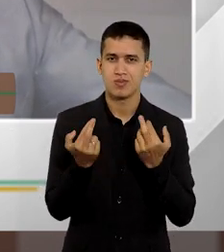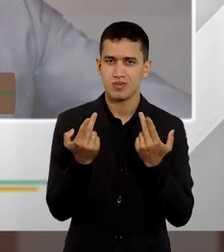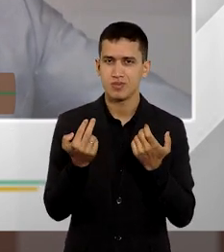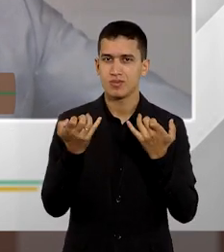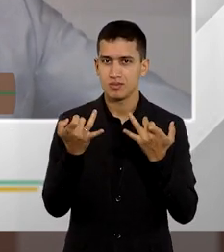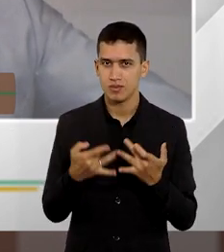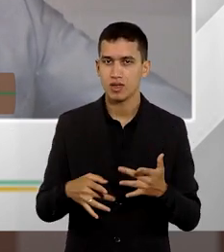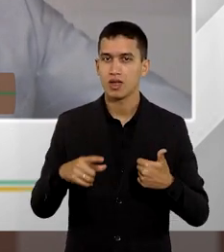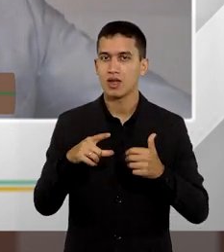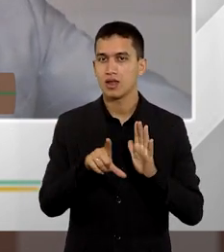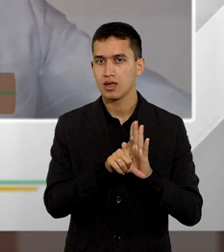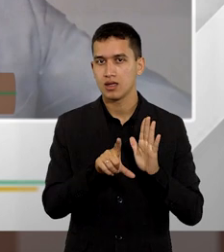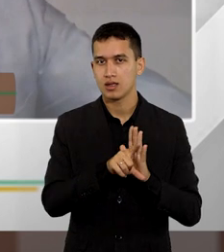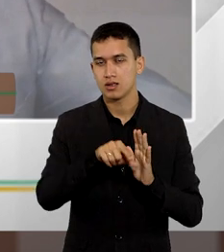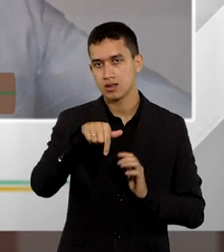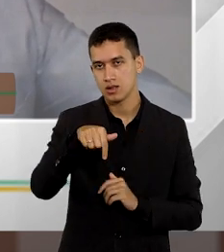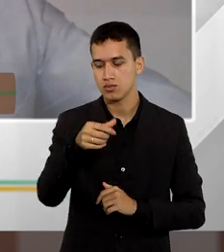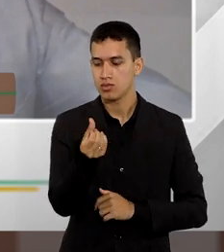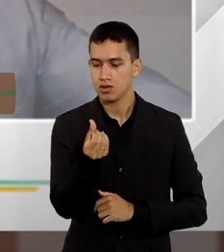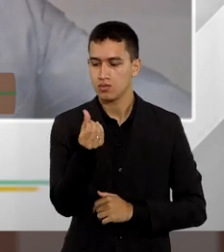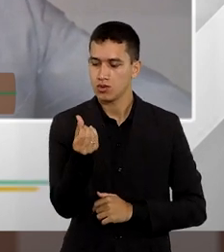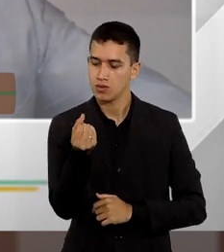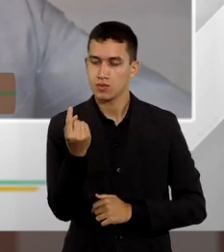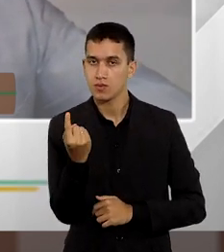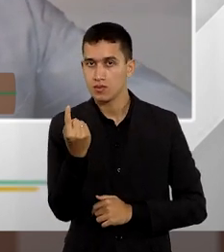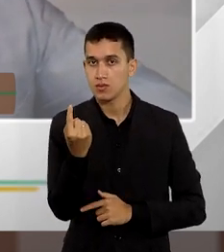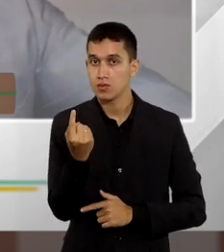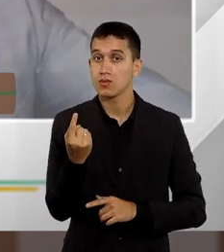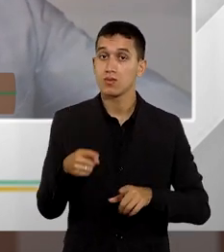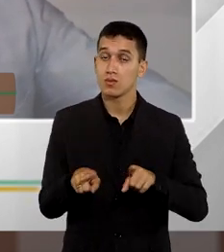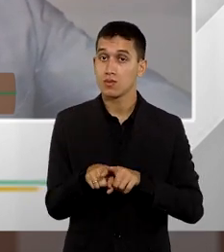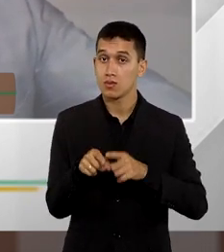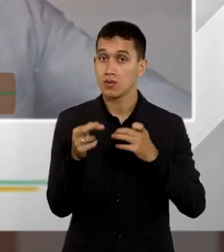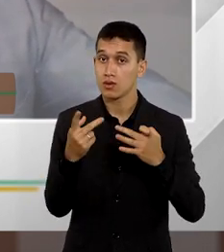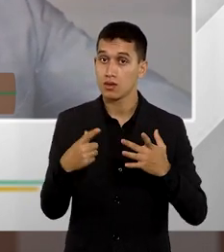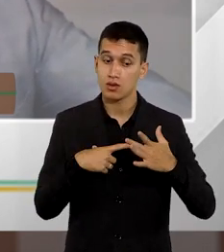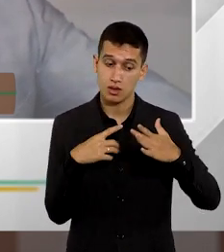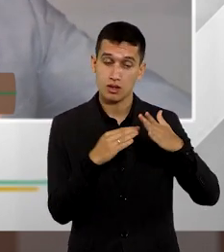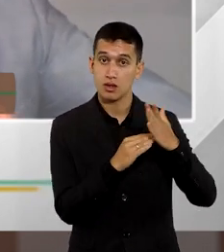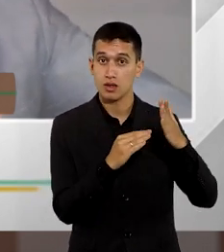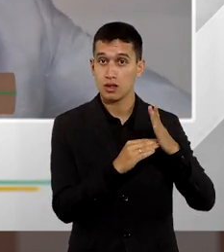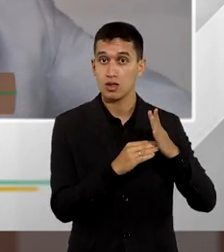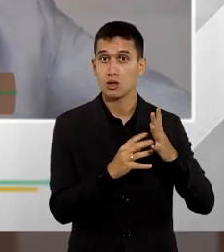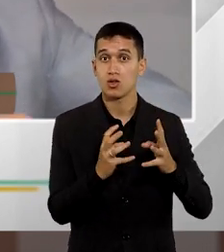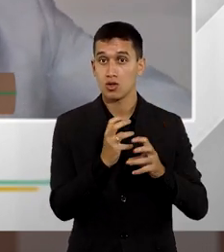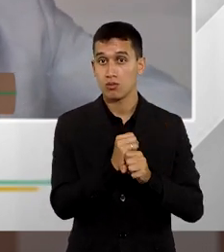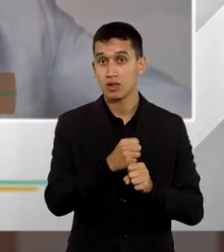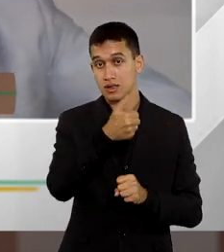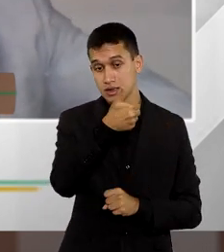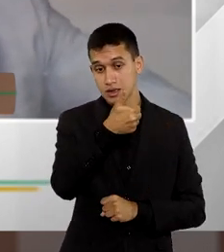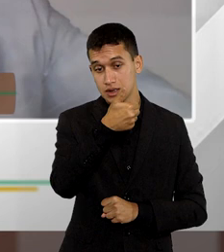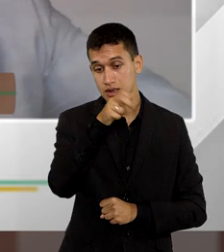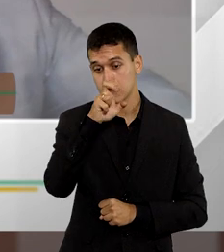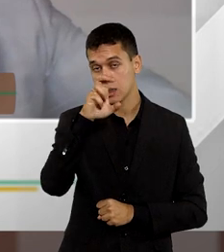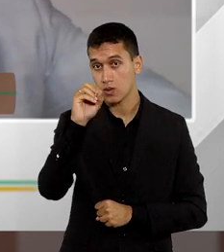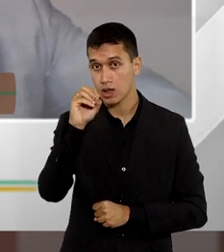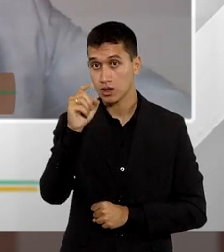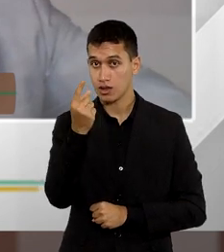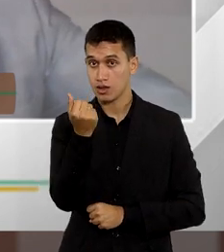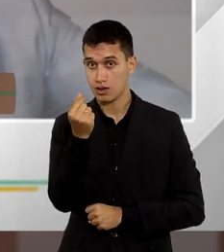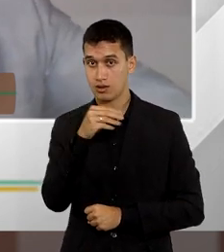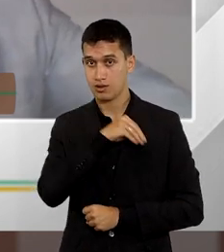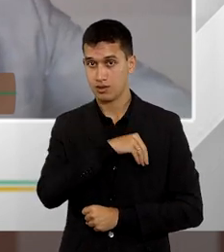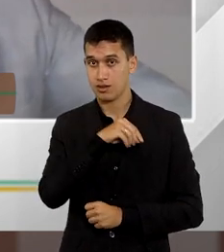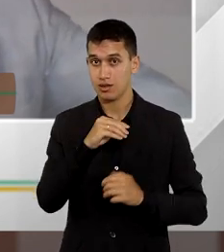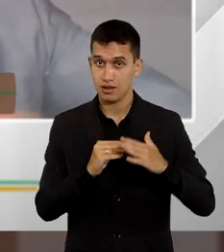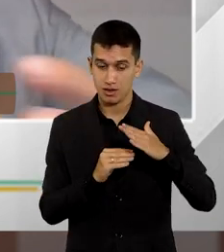7661, e desde, obviamente, que eles estejam no limite de 150 salários mínimos. Então,